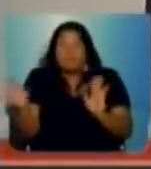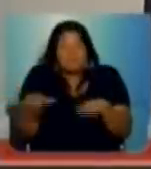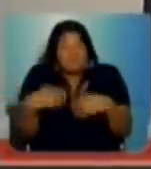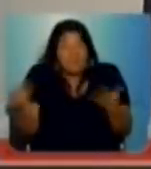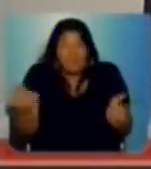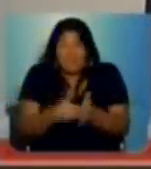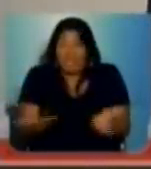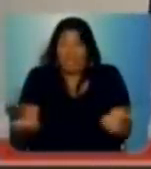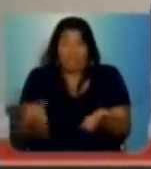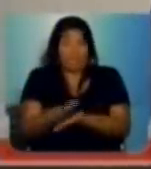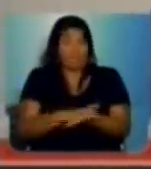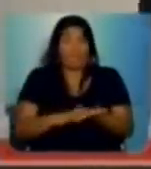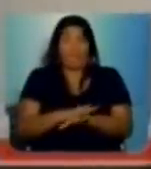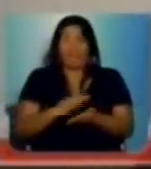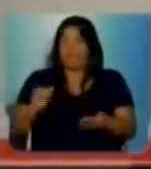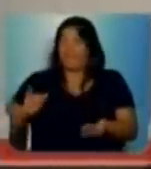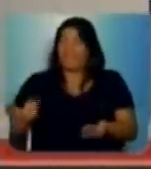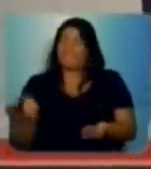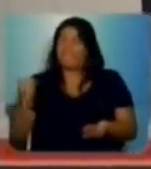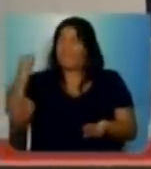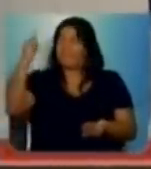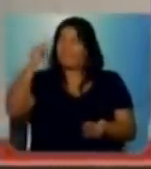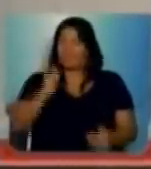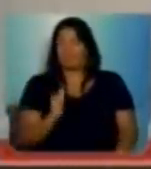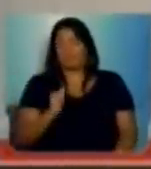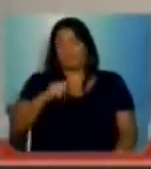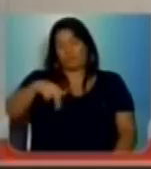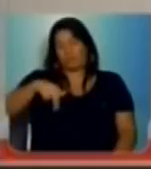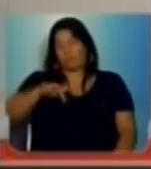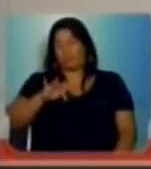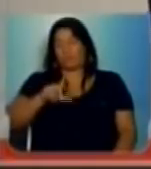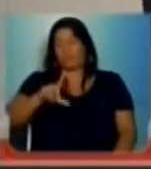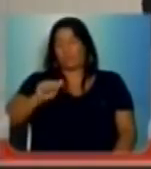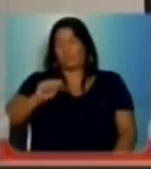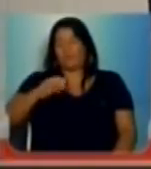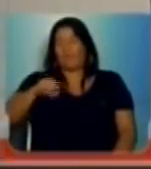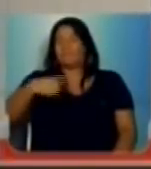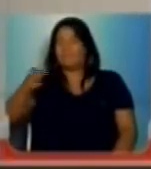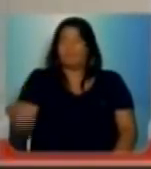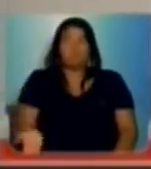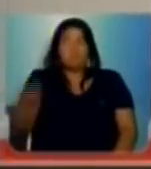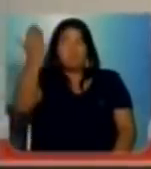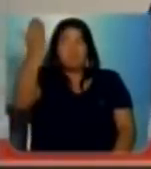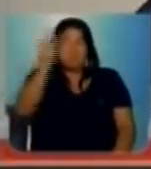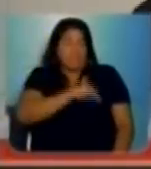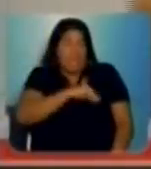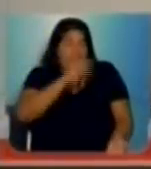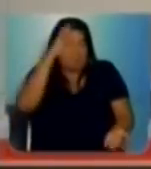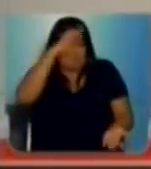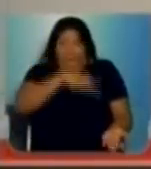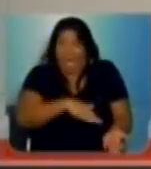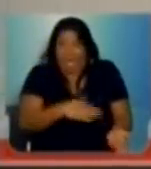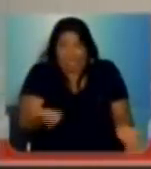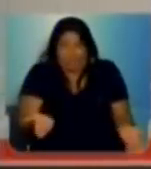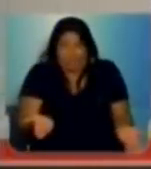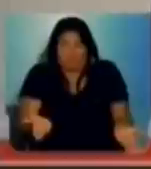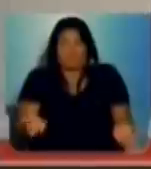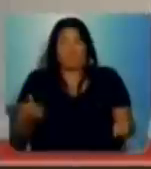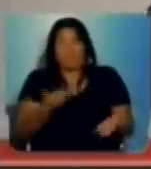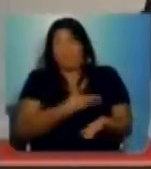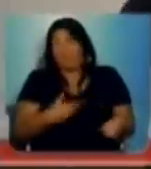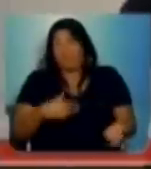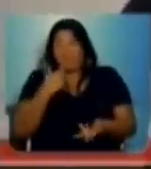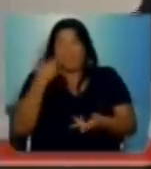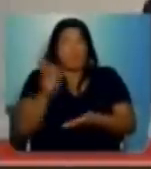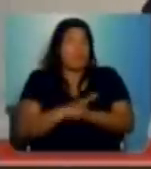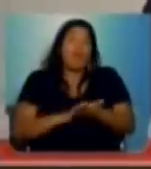as perdas inflacionárias. Isso não vem acontecendo, e nós estamos a alguns dias de março, e o governo não sinalizou também com a data